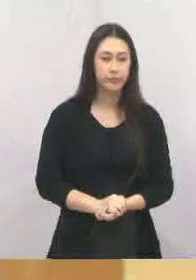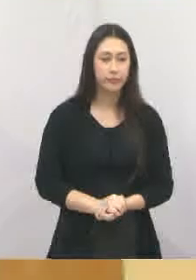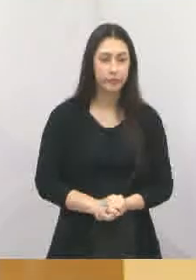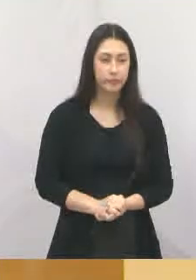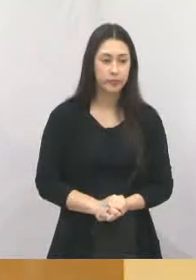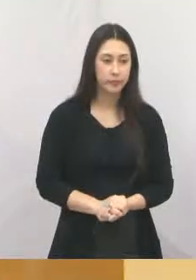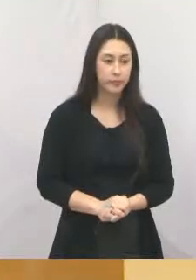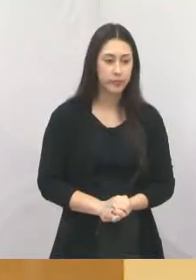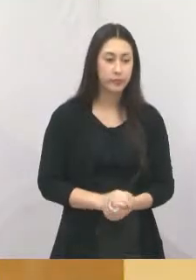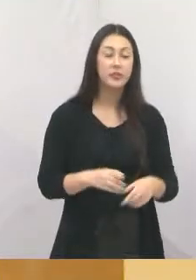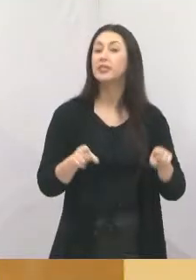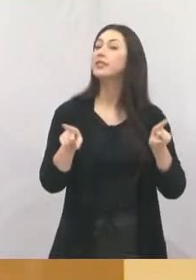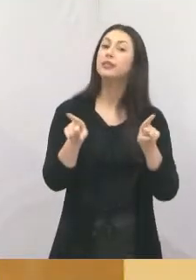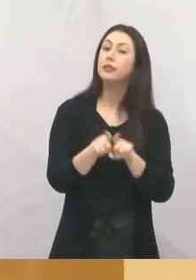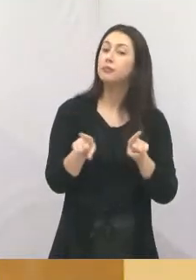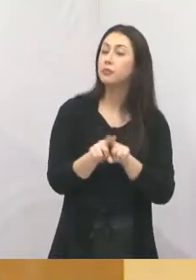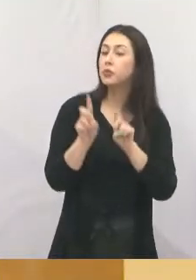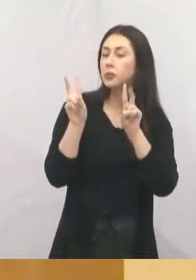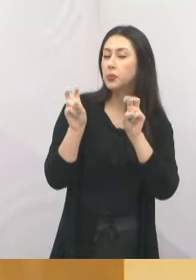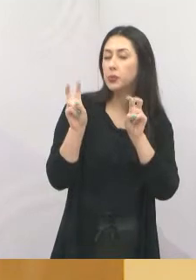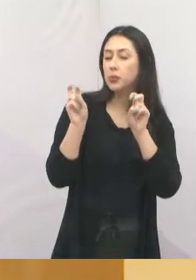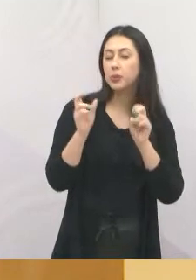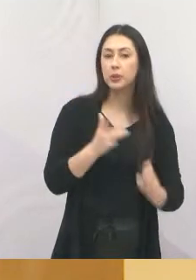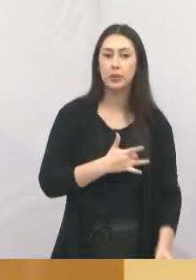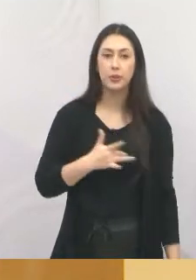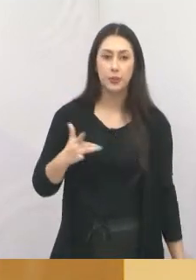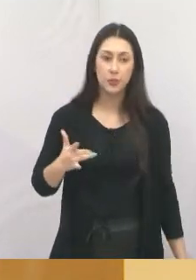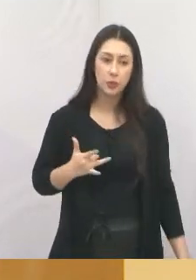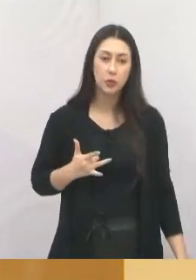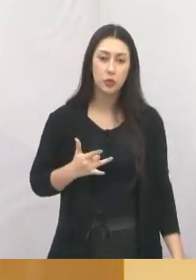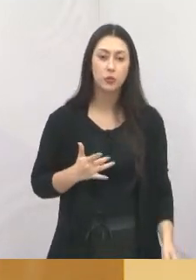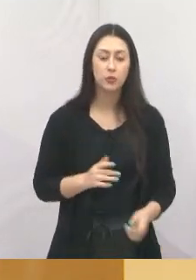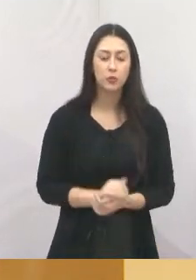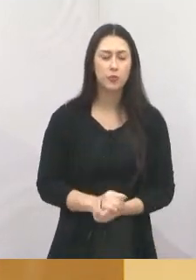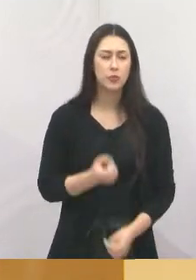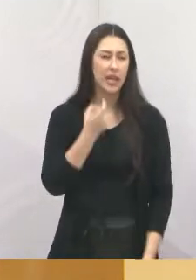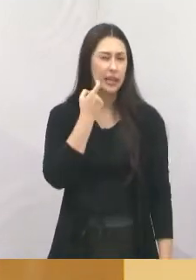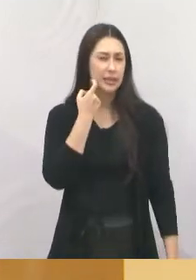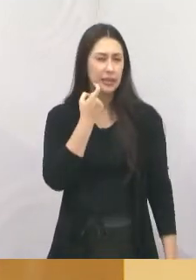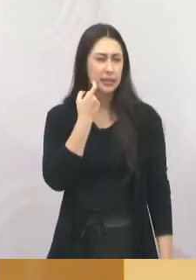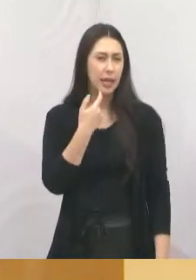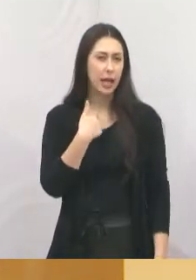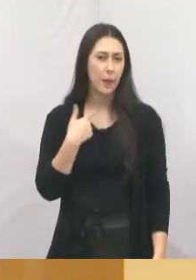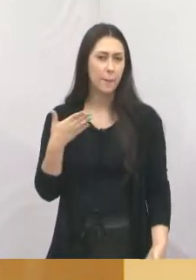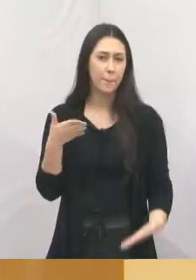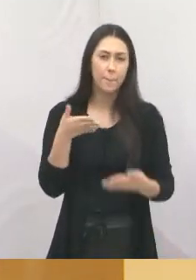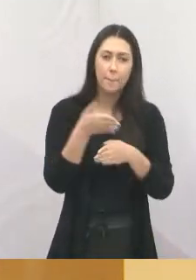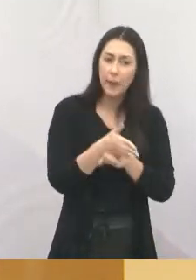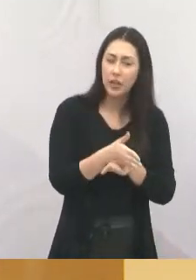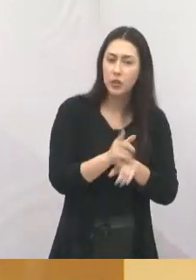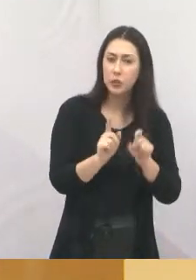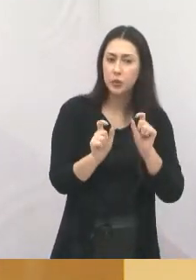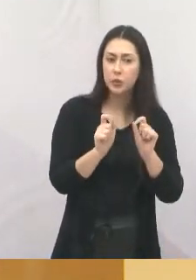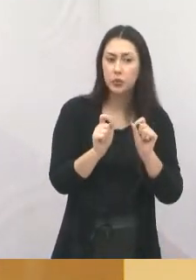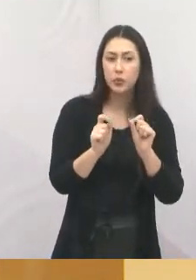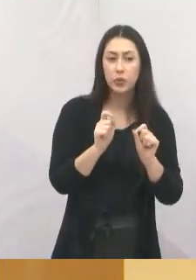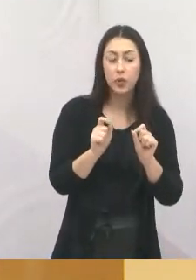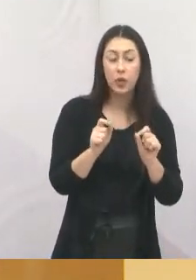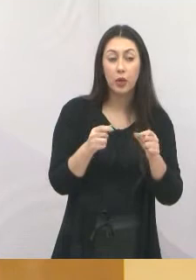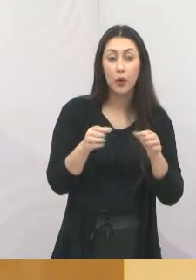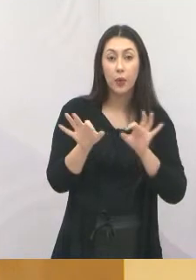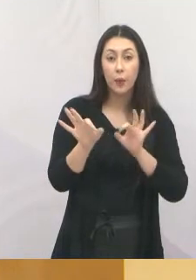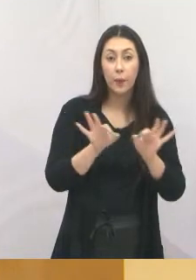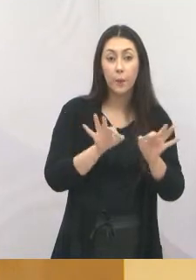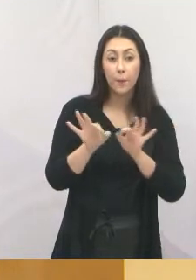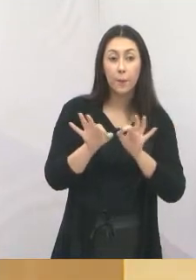Ainda um pouquinho mais sobre saúde, na última sexta-feira estive presente no lançamento do programa